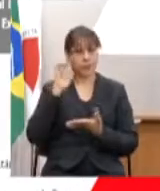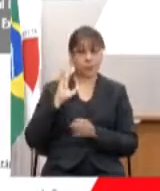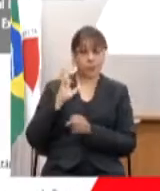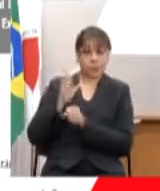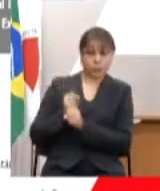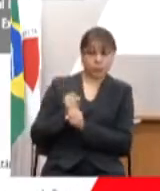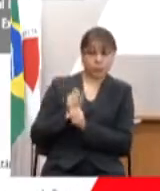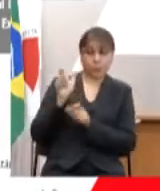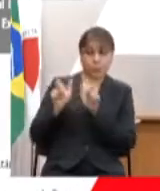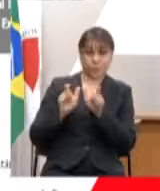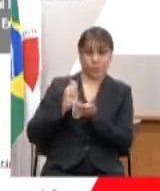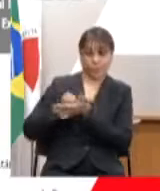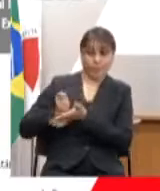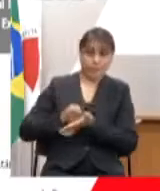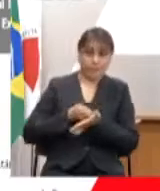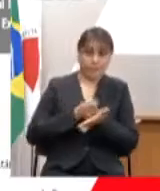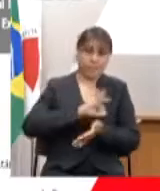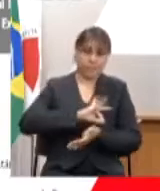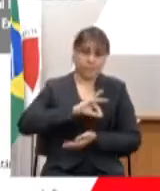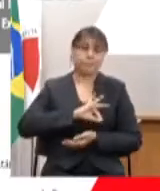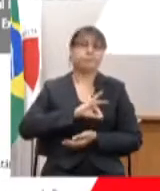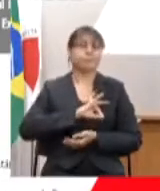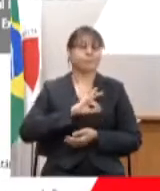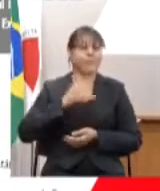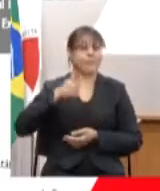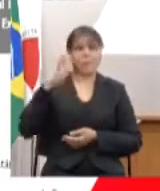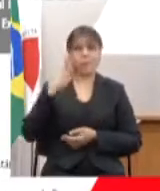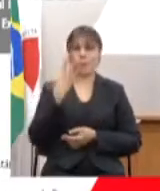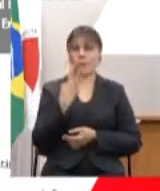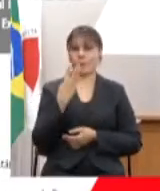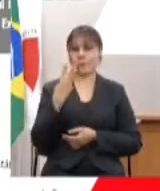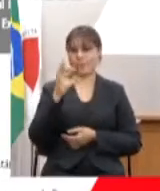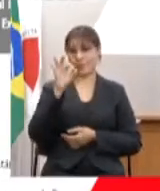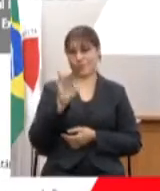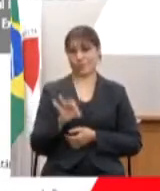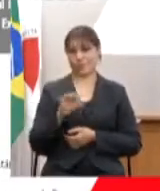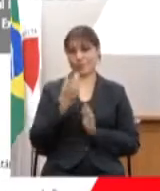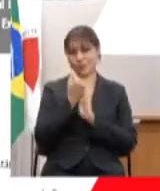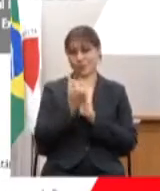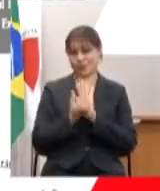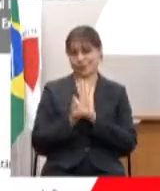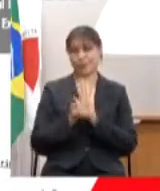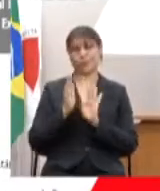Poder Executivo, mais de 43% do orçamento está em gastos de pessoal.